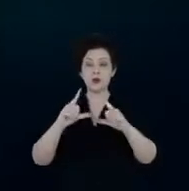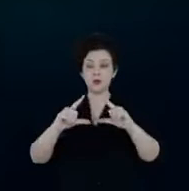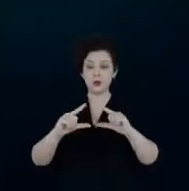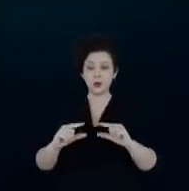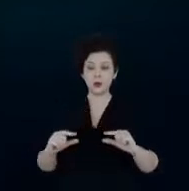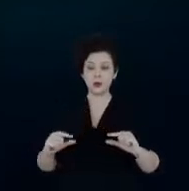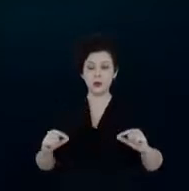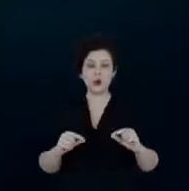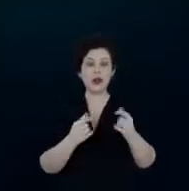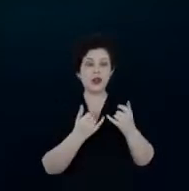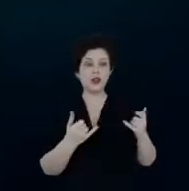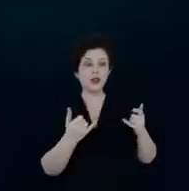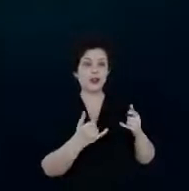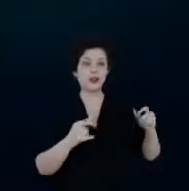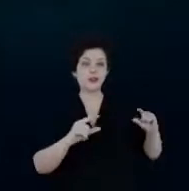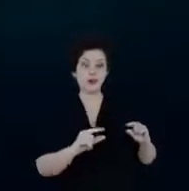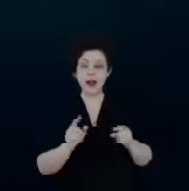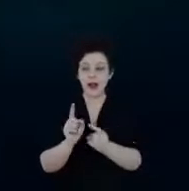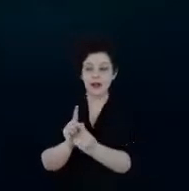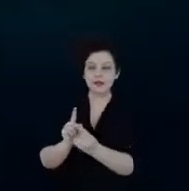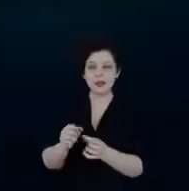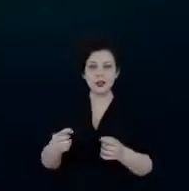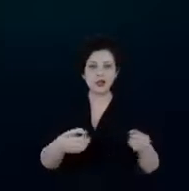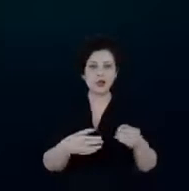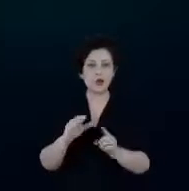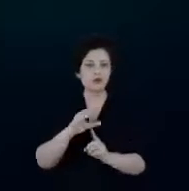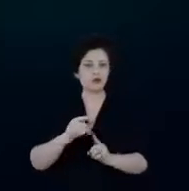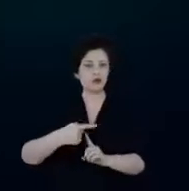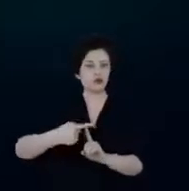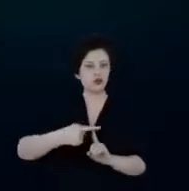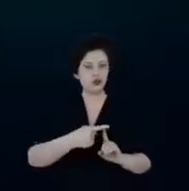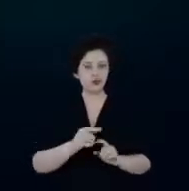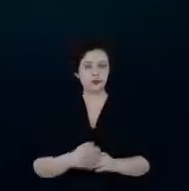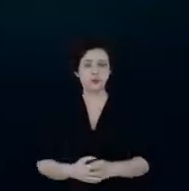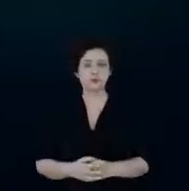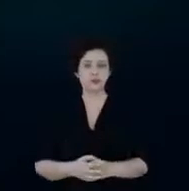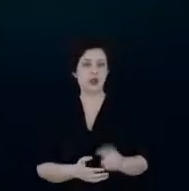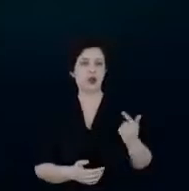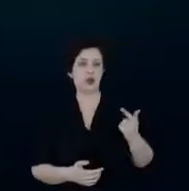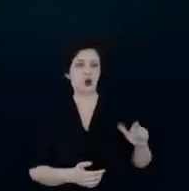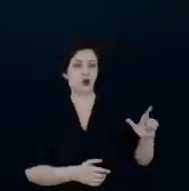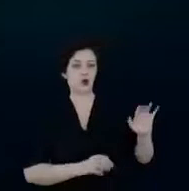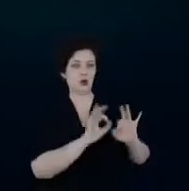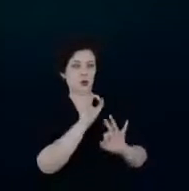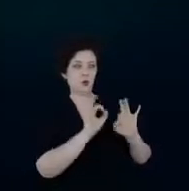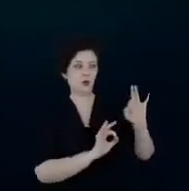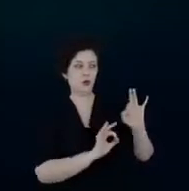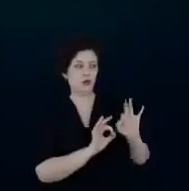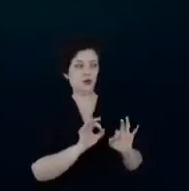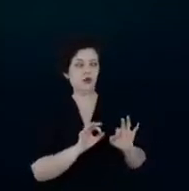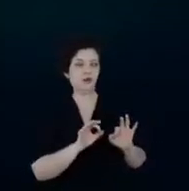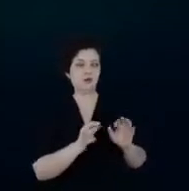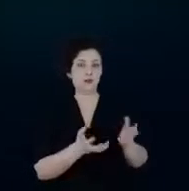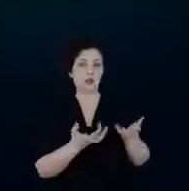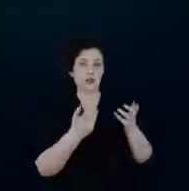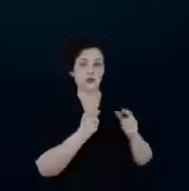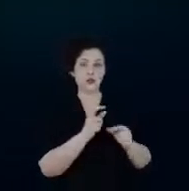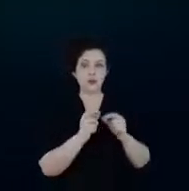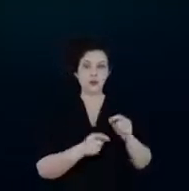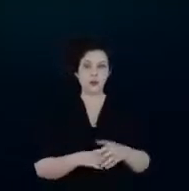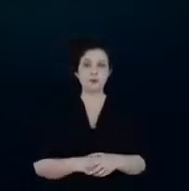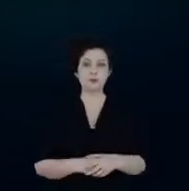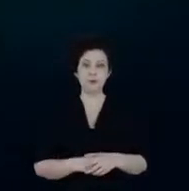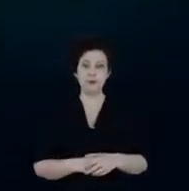atender esse novo consumidor. Um outro projeto que destaca é um projeto piloto,